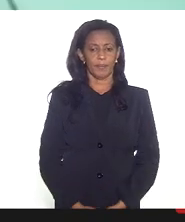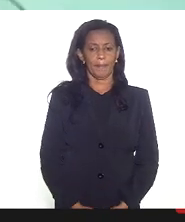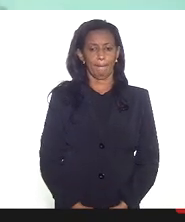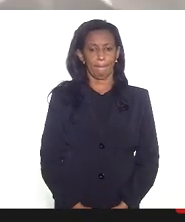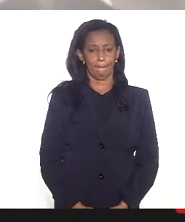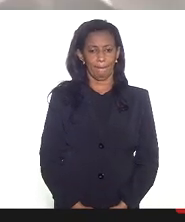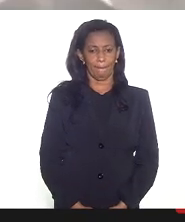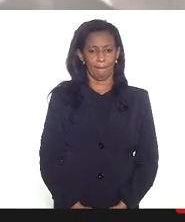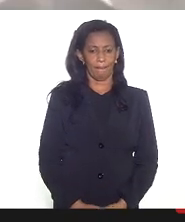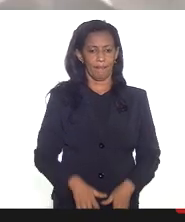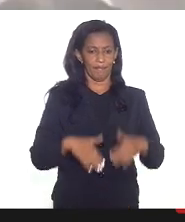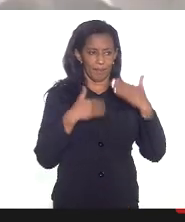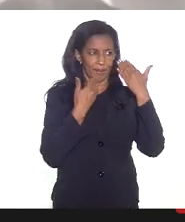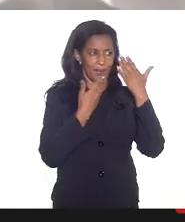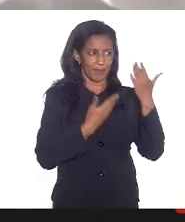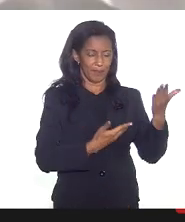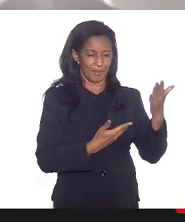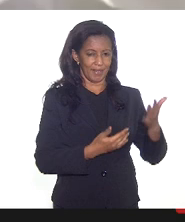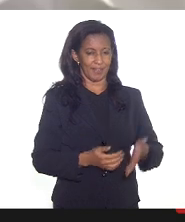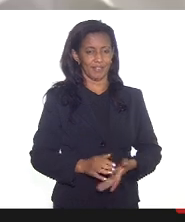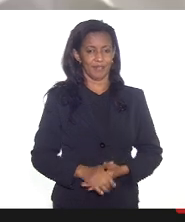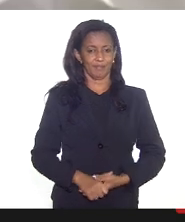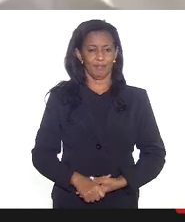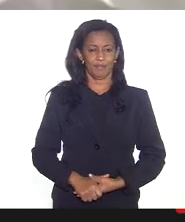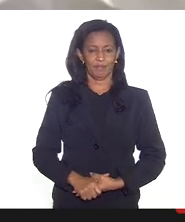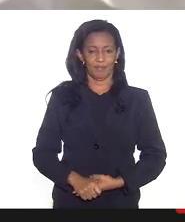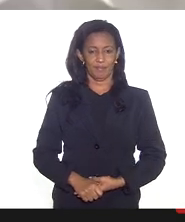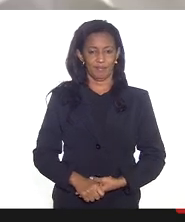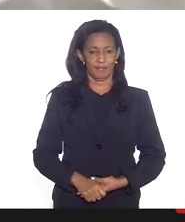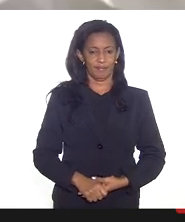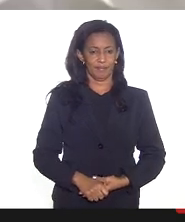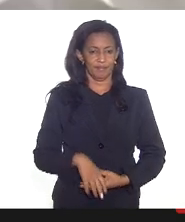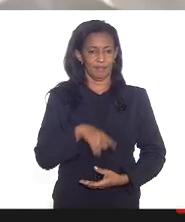Obrigada doutora Lívia muito obrigada De nada Bom,